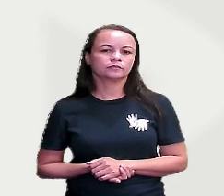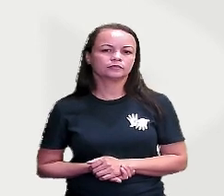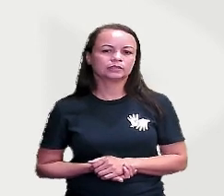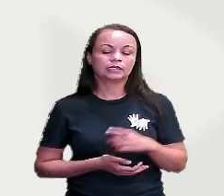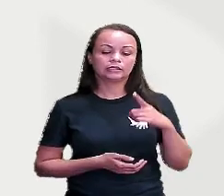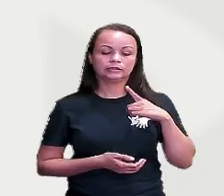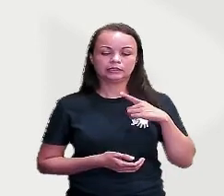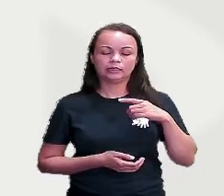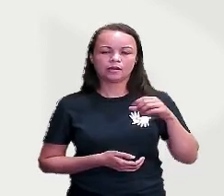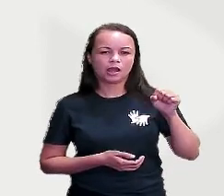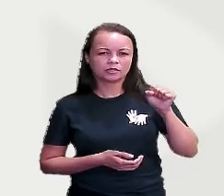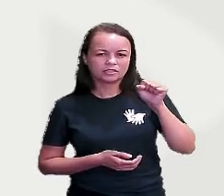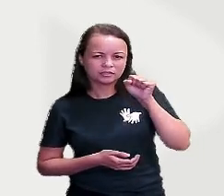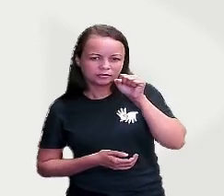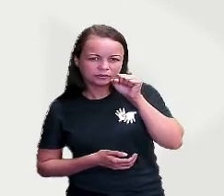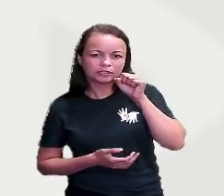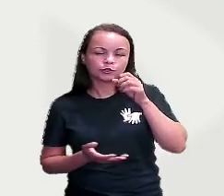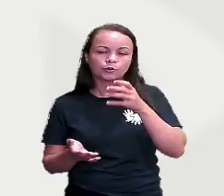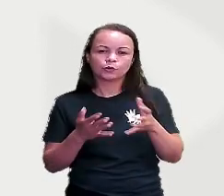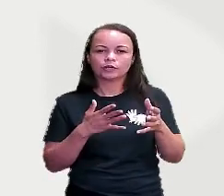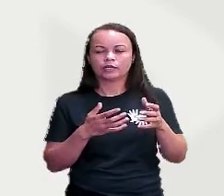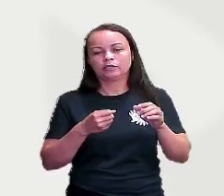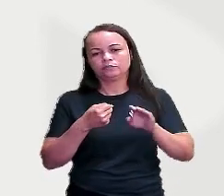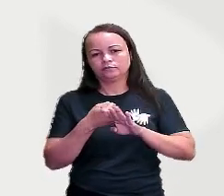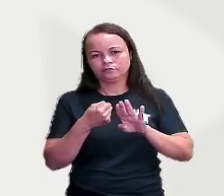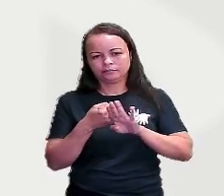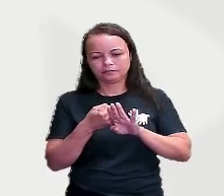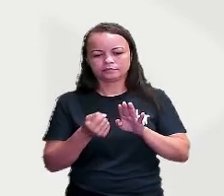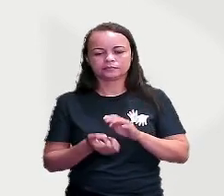temos aqui a cenoura, que é um substantivo.